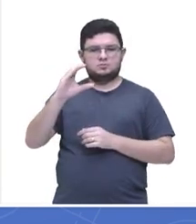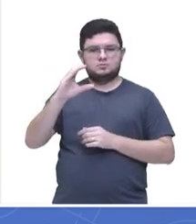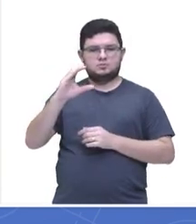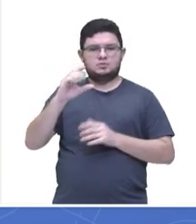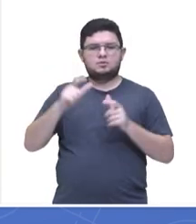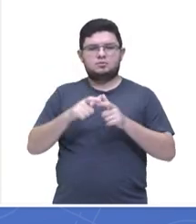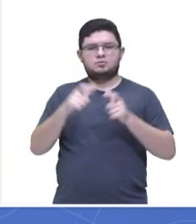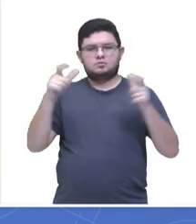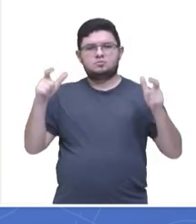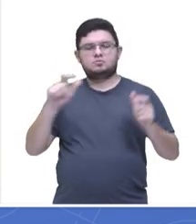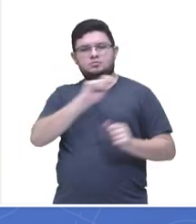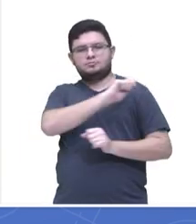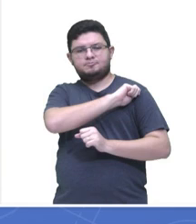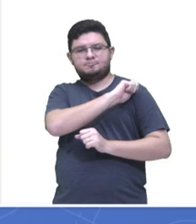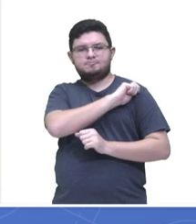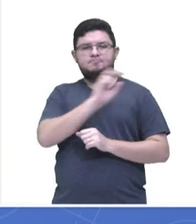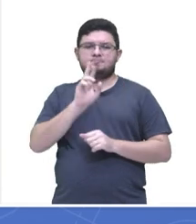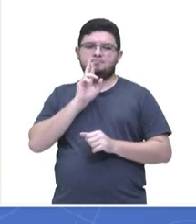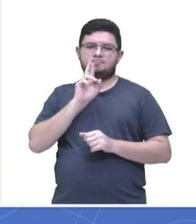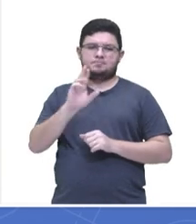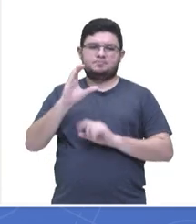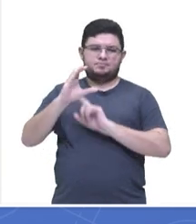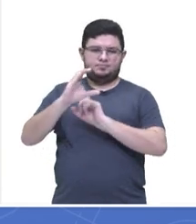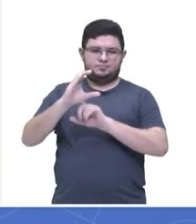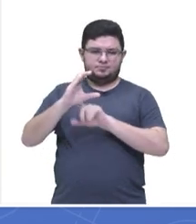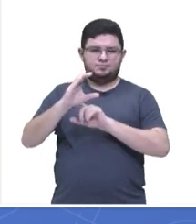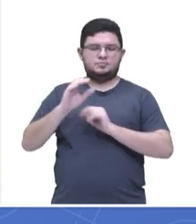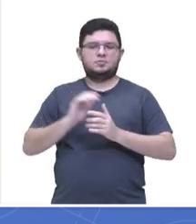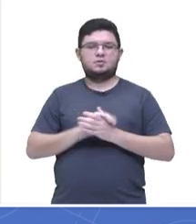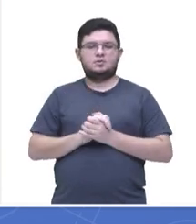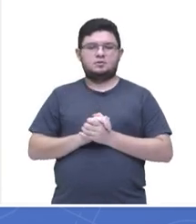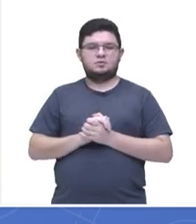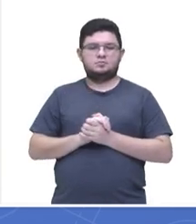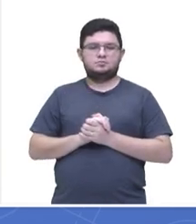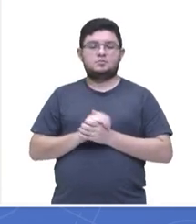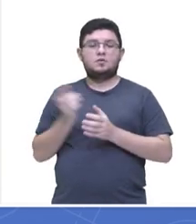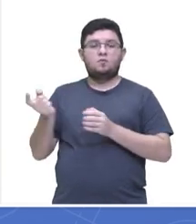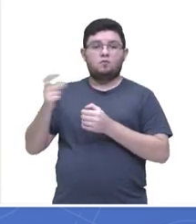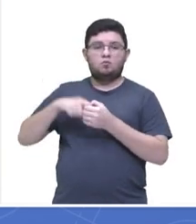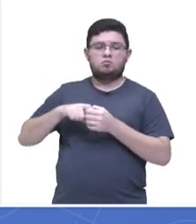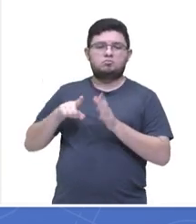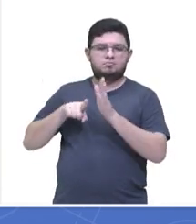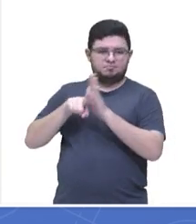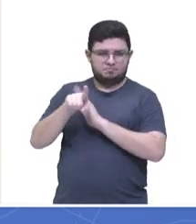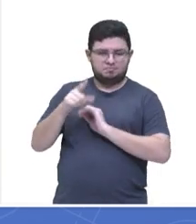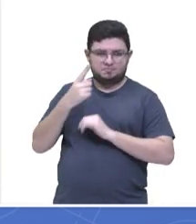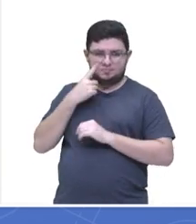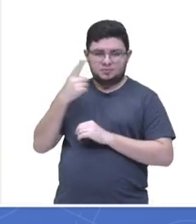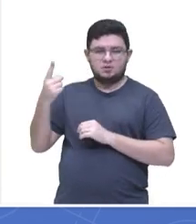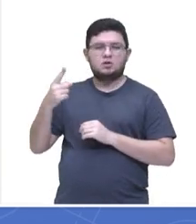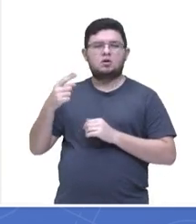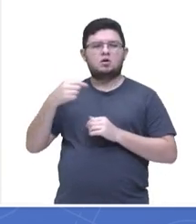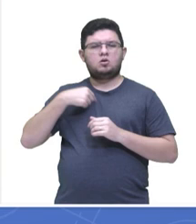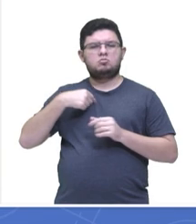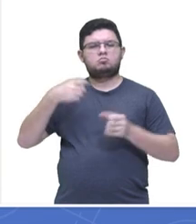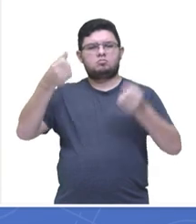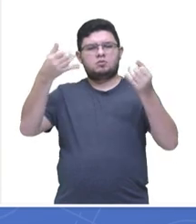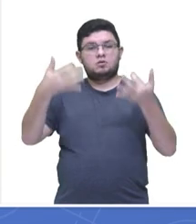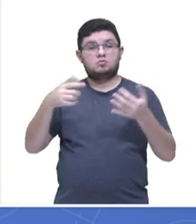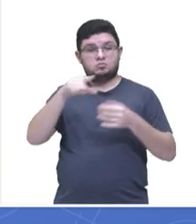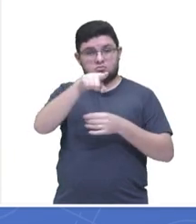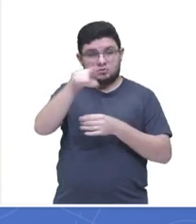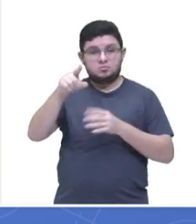maioria foi, não é? Os dados da questão. Vamos só voltar lá na questão que eu disse para você que você tem que ler a questão